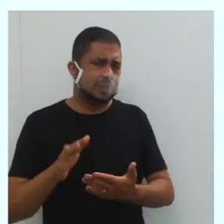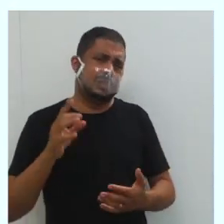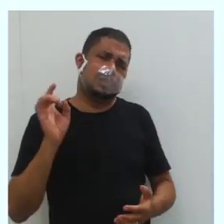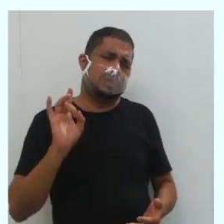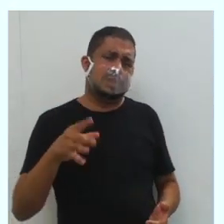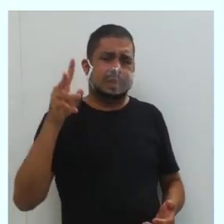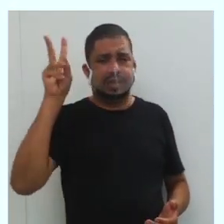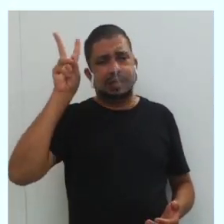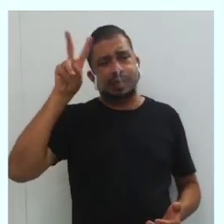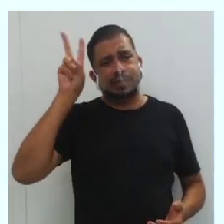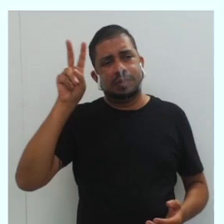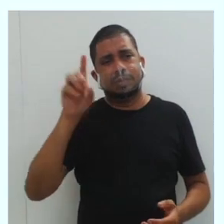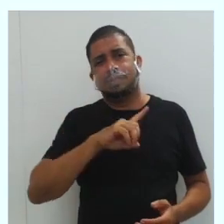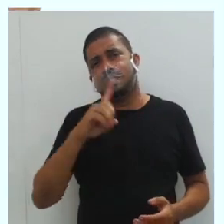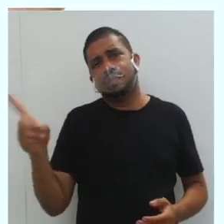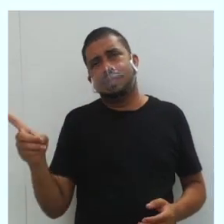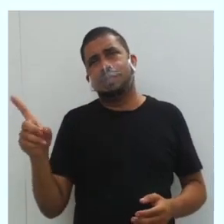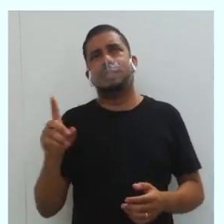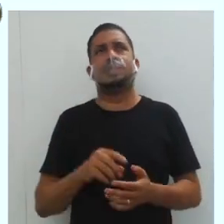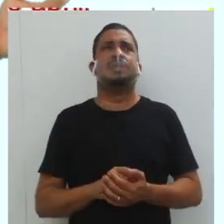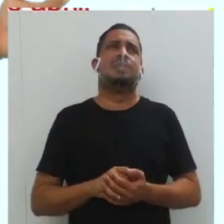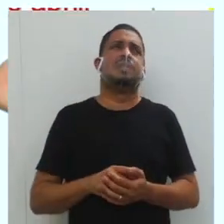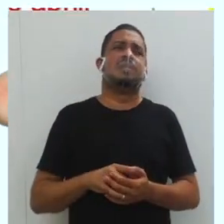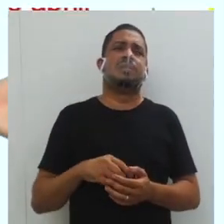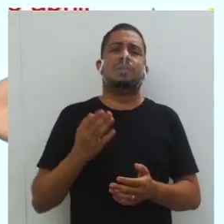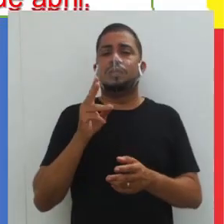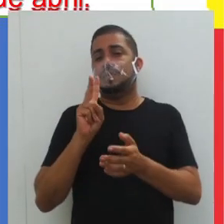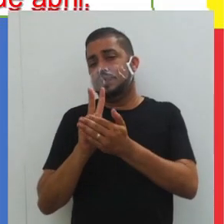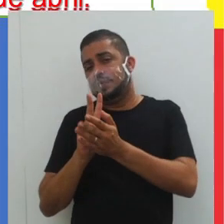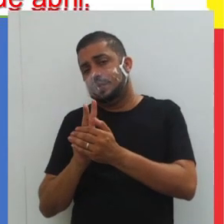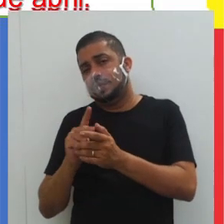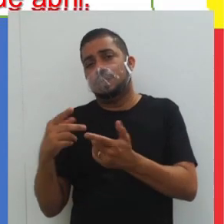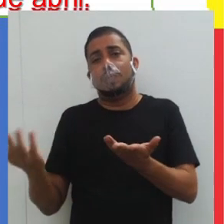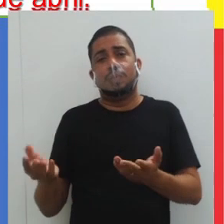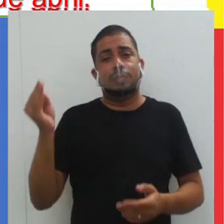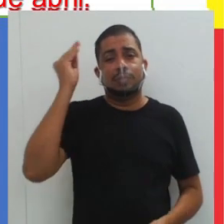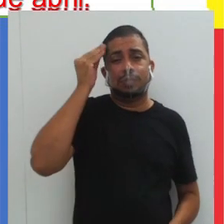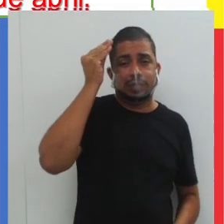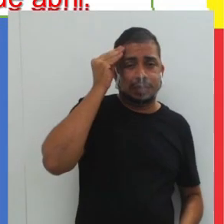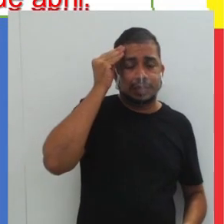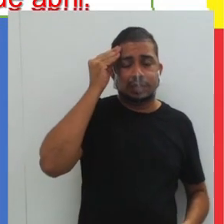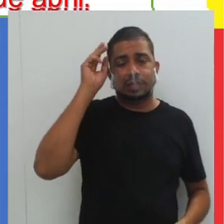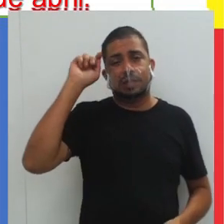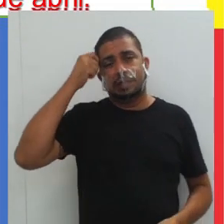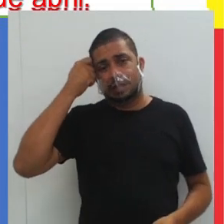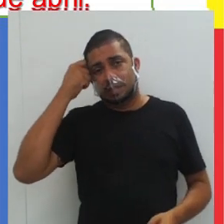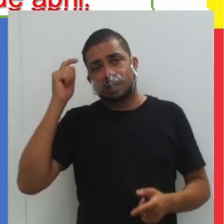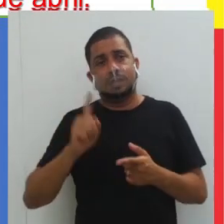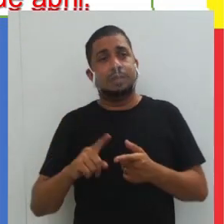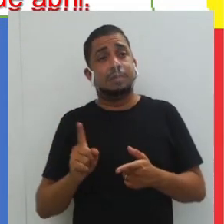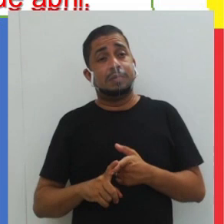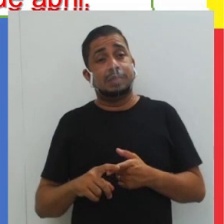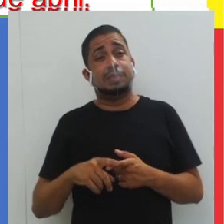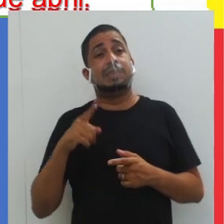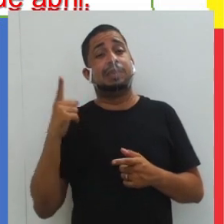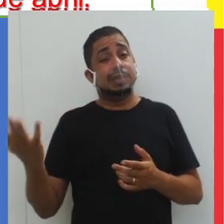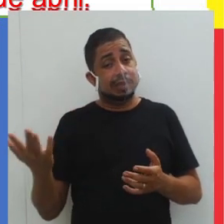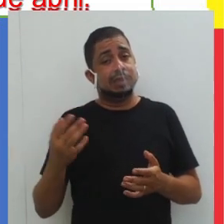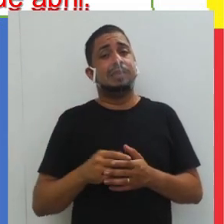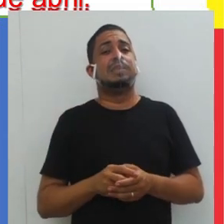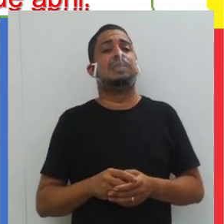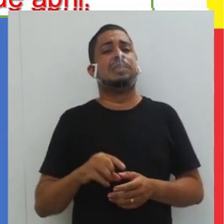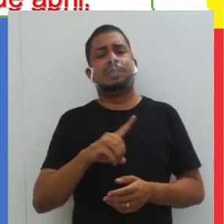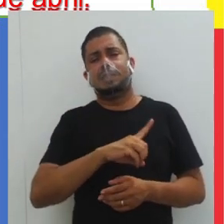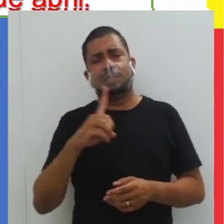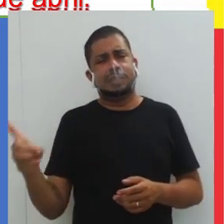lembramos na questão da data, o dia do índio, o dia da consciência negra. Outro aspecto importante, Essas datas